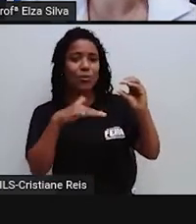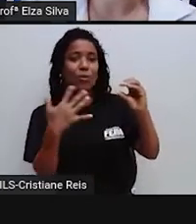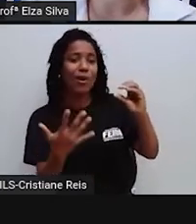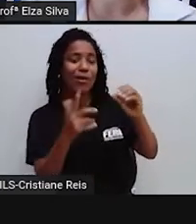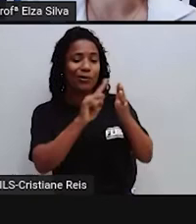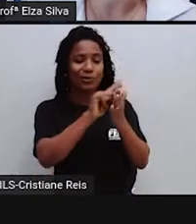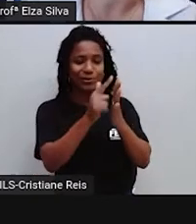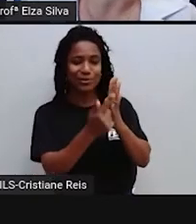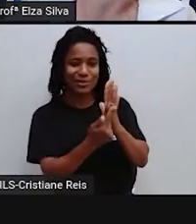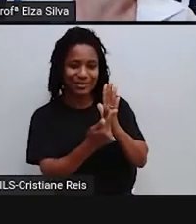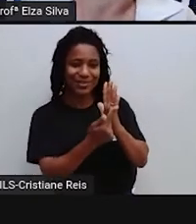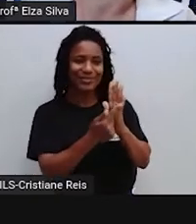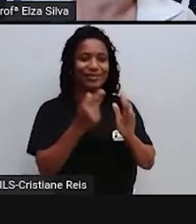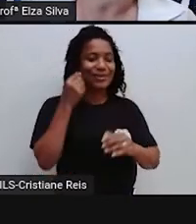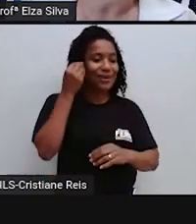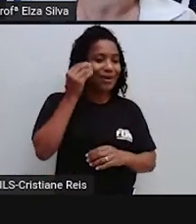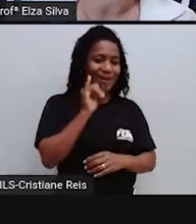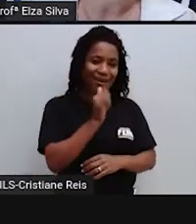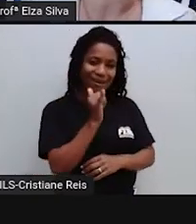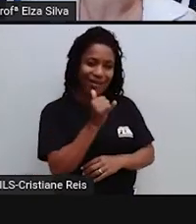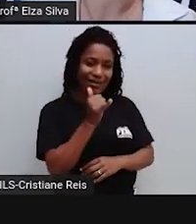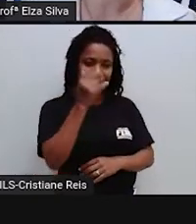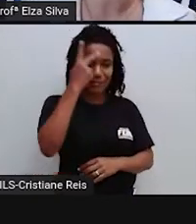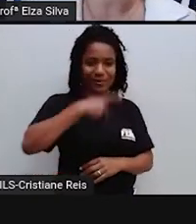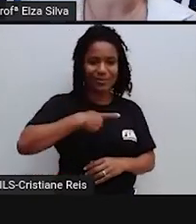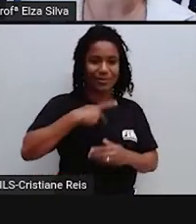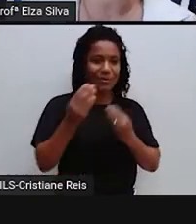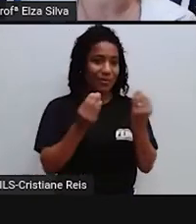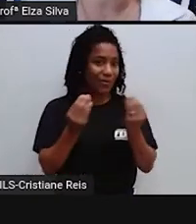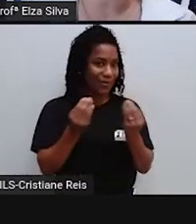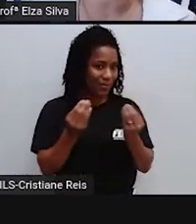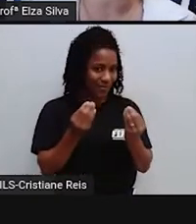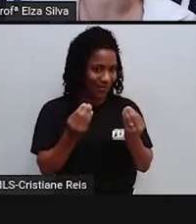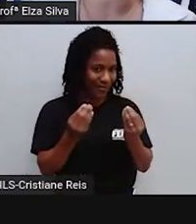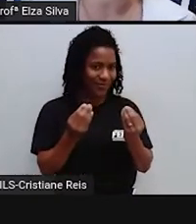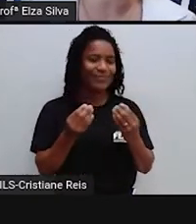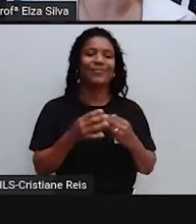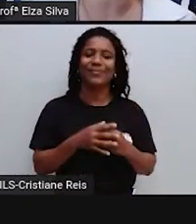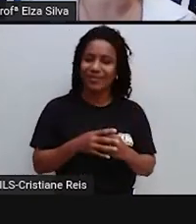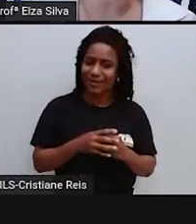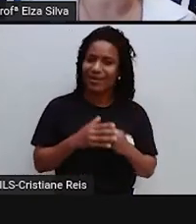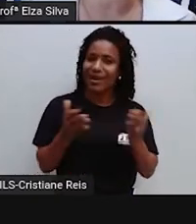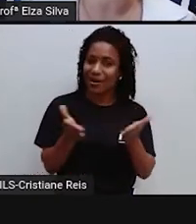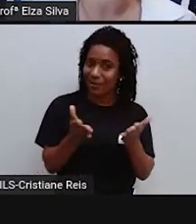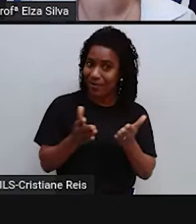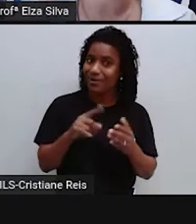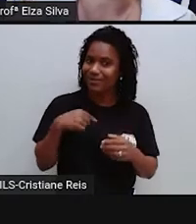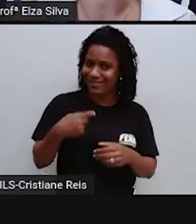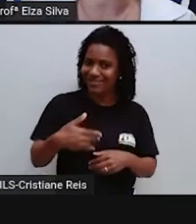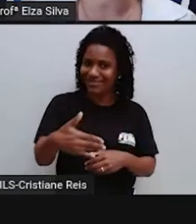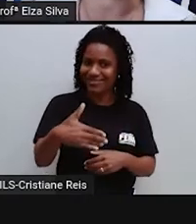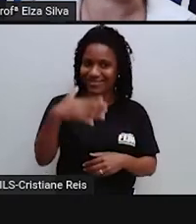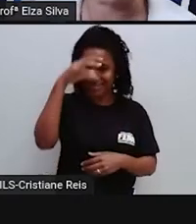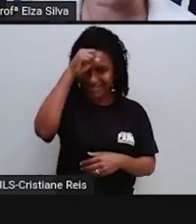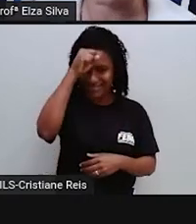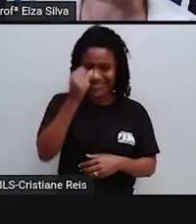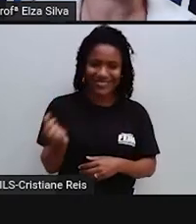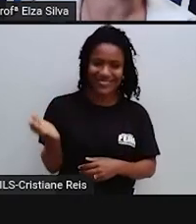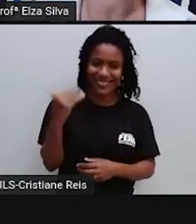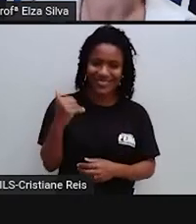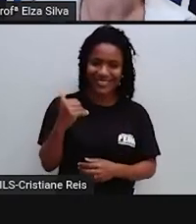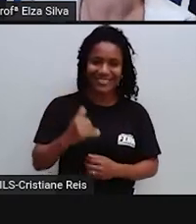é que você deve colocar o que você não deve? Então, vamos amadurecer a nossa aprendizagem em relação a isto hoje. Let's go!